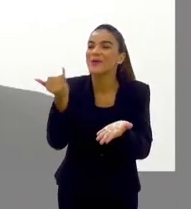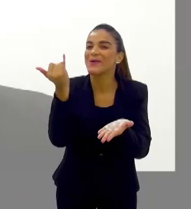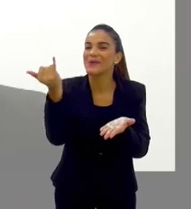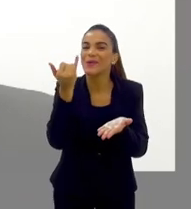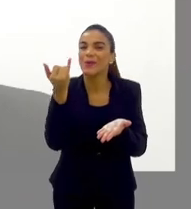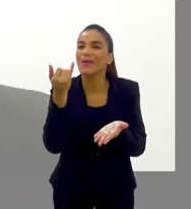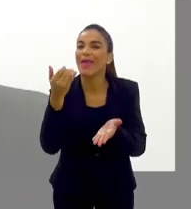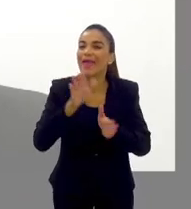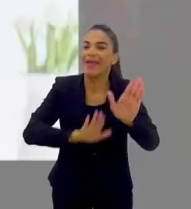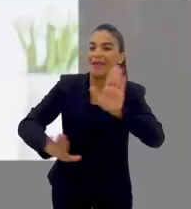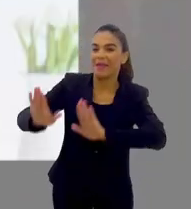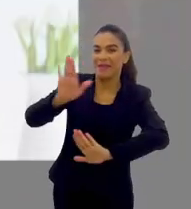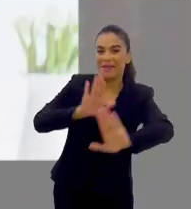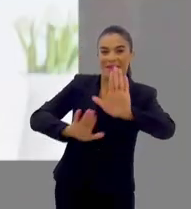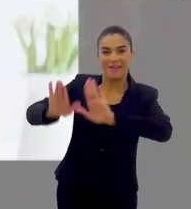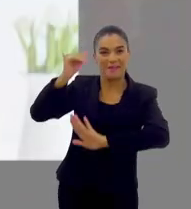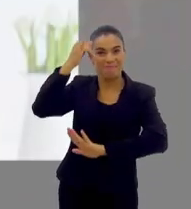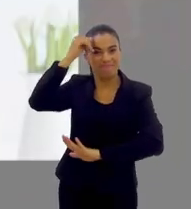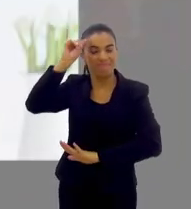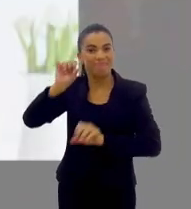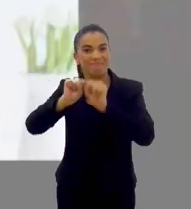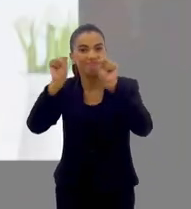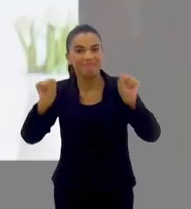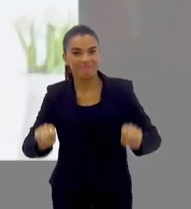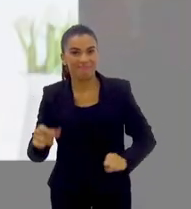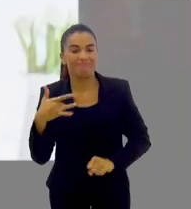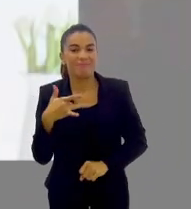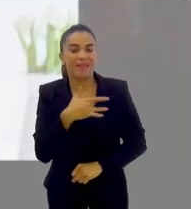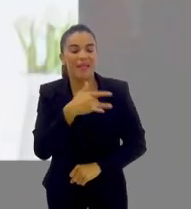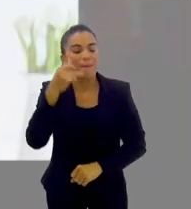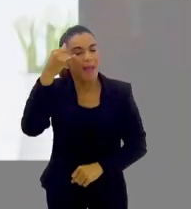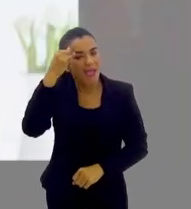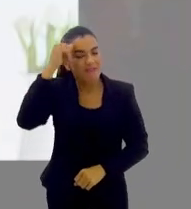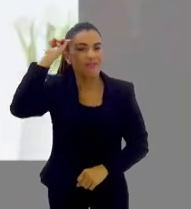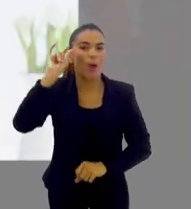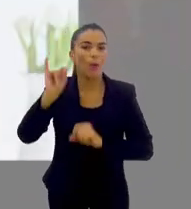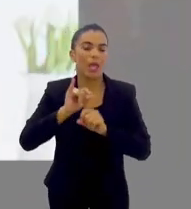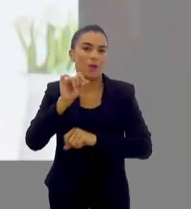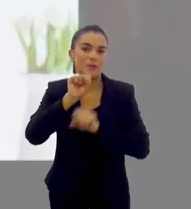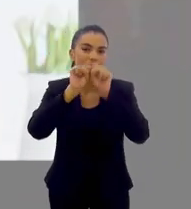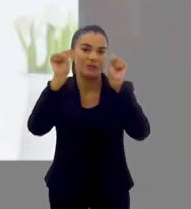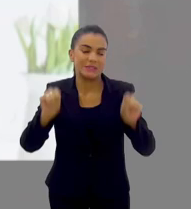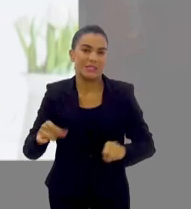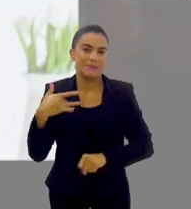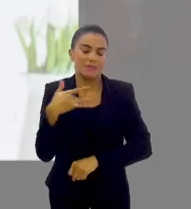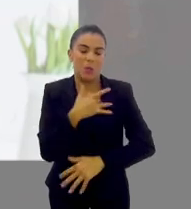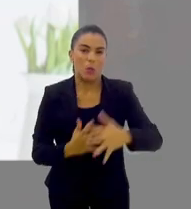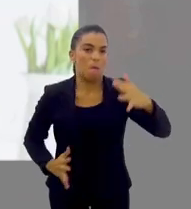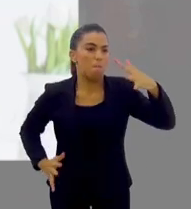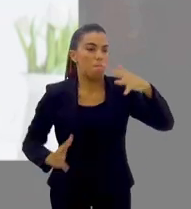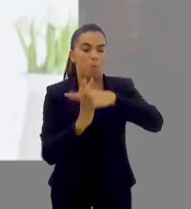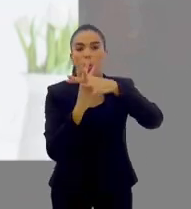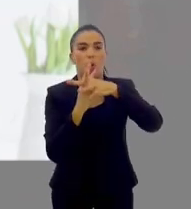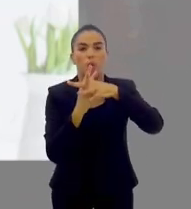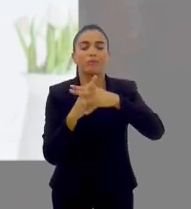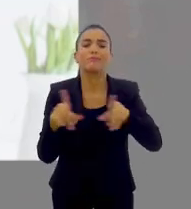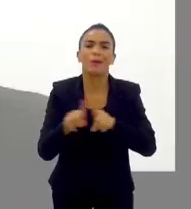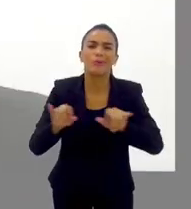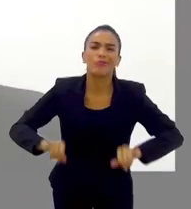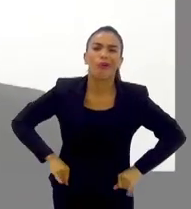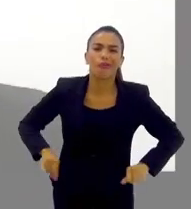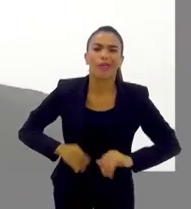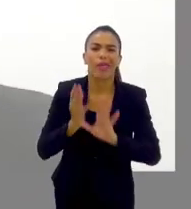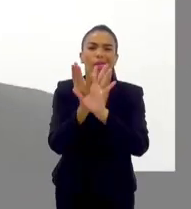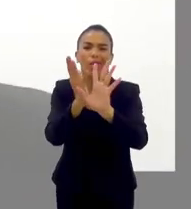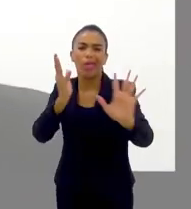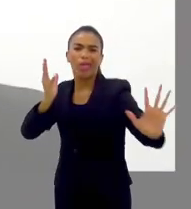importância da prevenção para o sistema de saúde, né? Para não entrar em um colapso e não sofrer ali também no atendimento